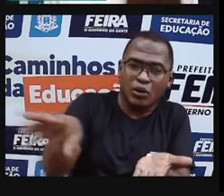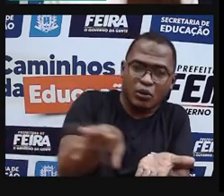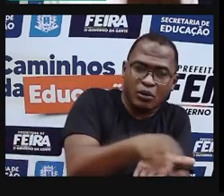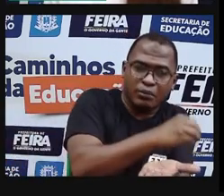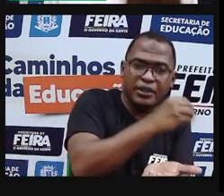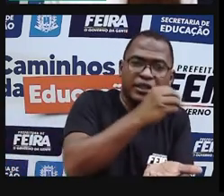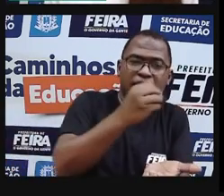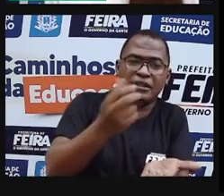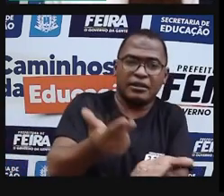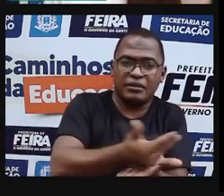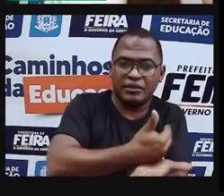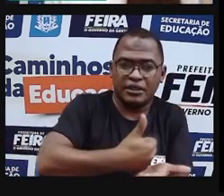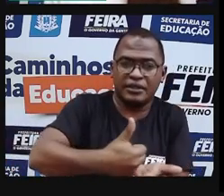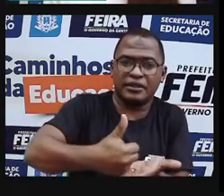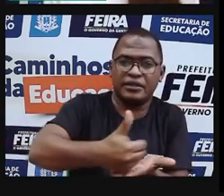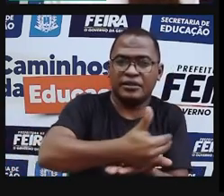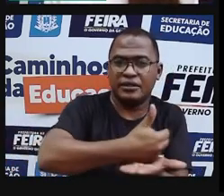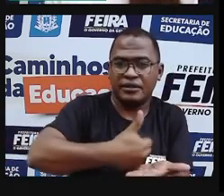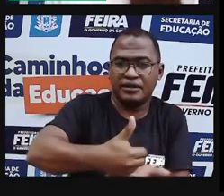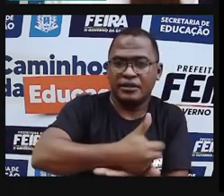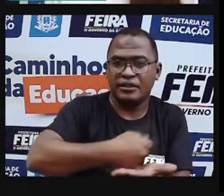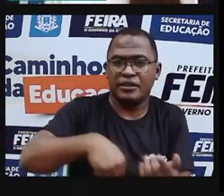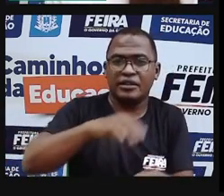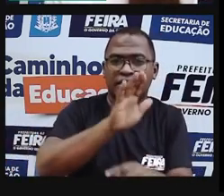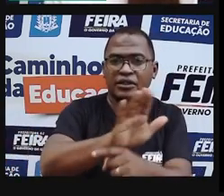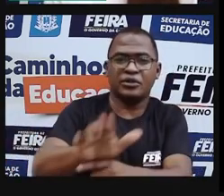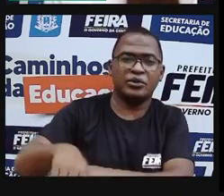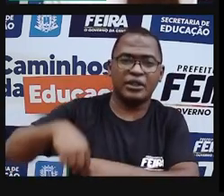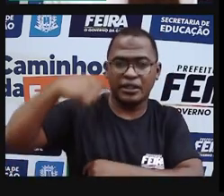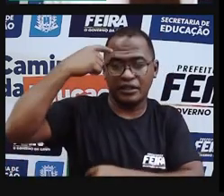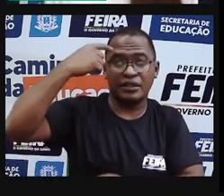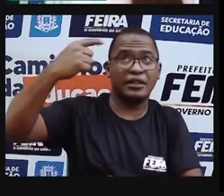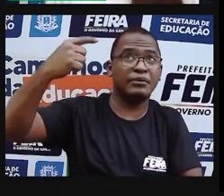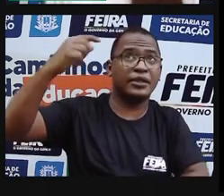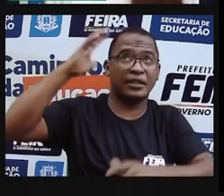ela faz desenhos que remetem à arte da estilografura.